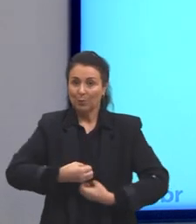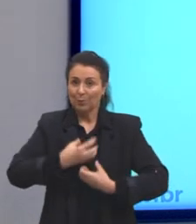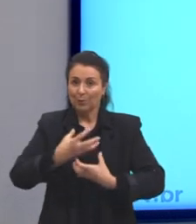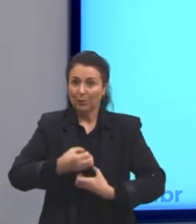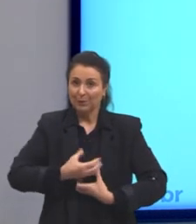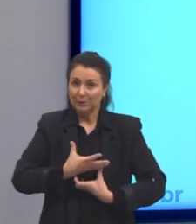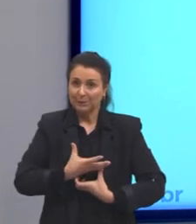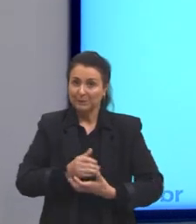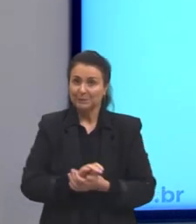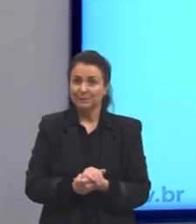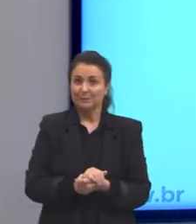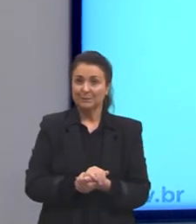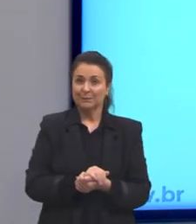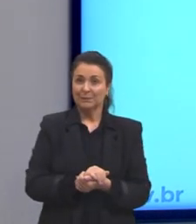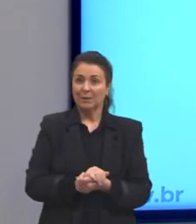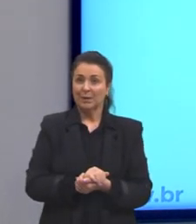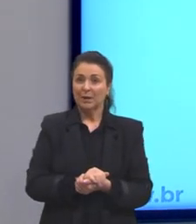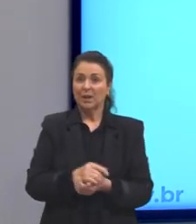Vou ler para vocês.